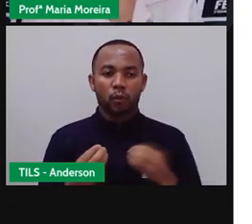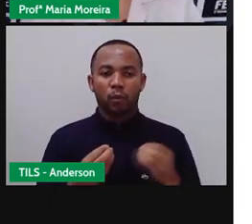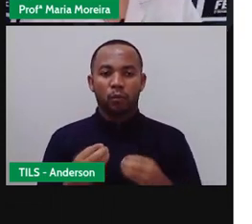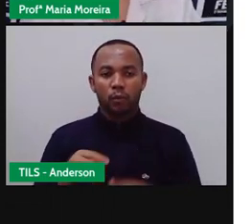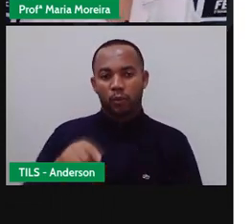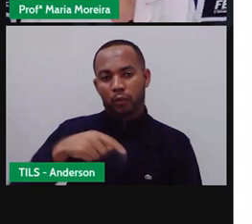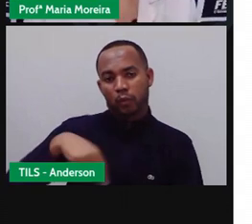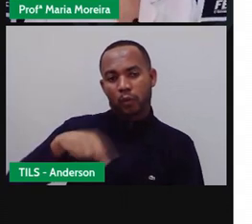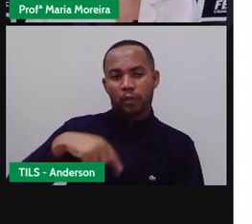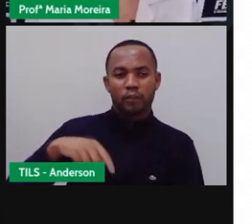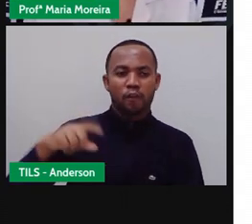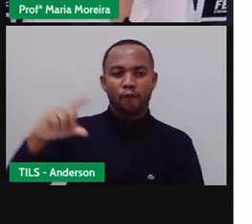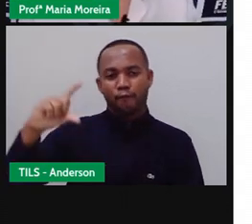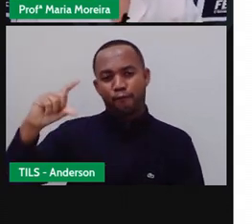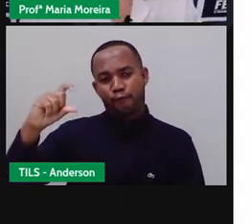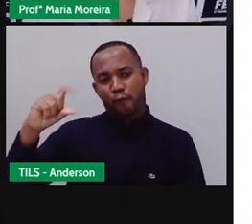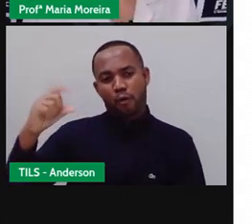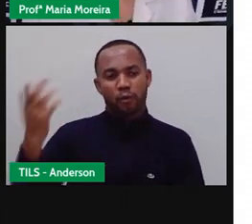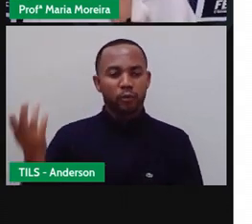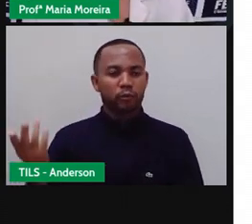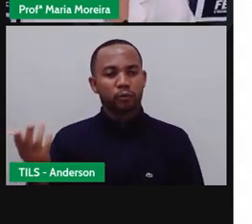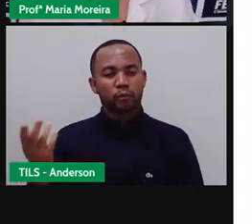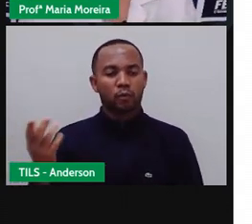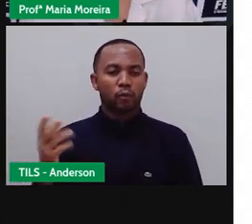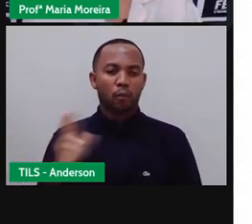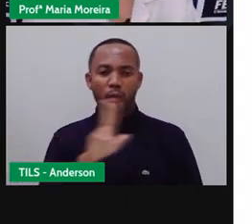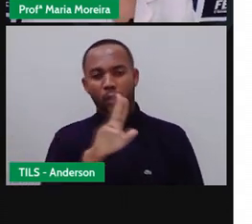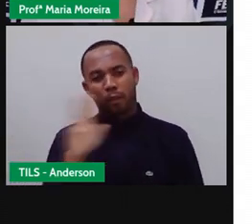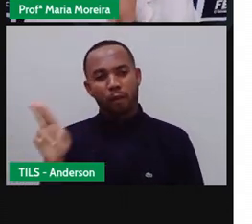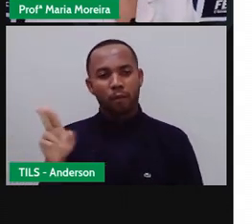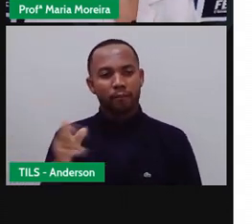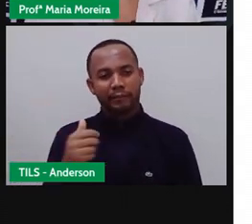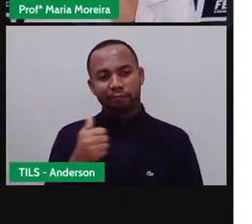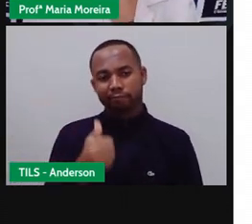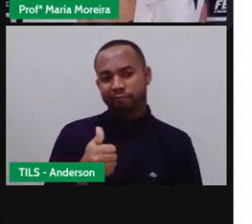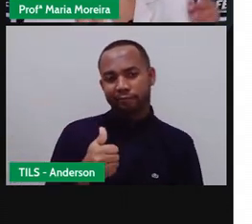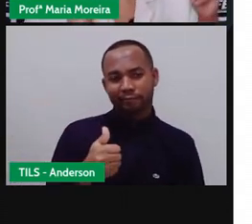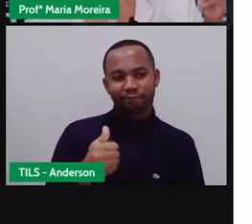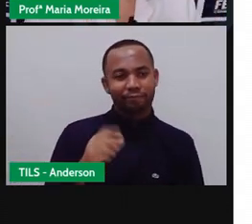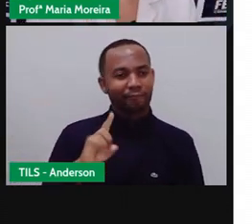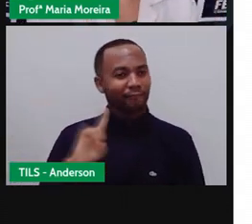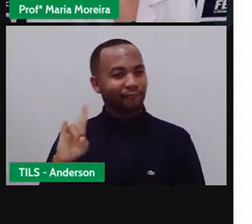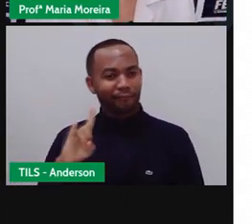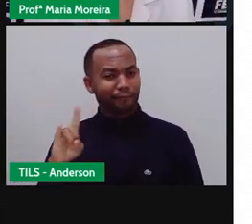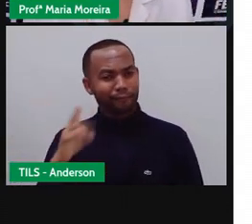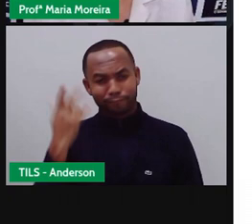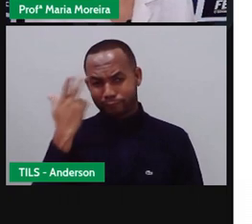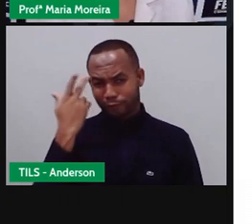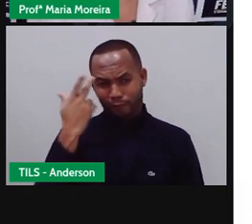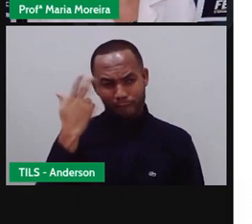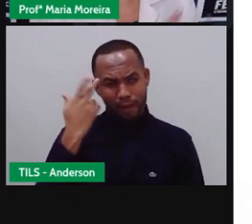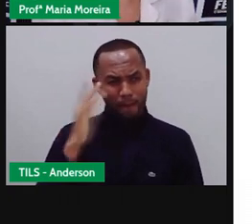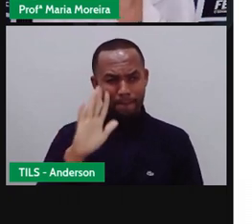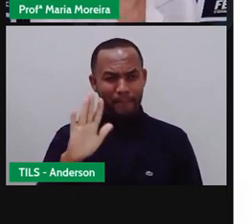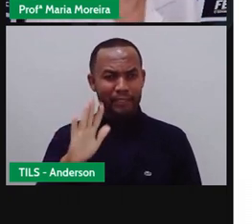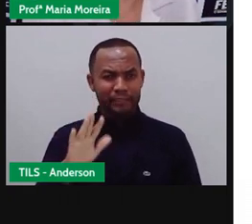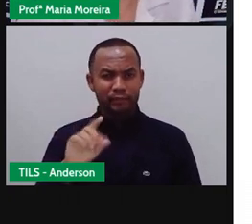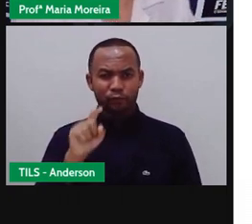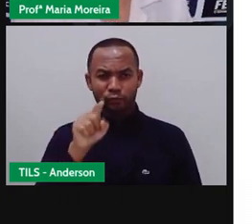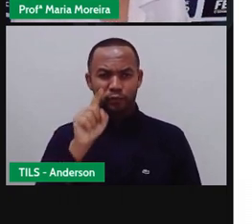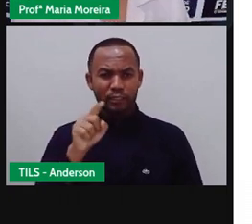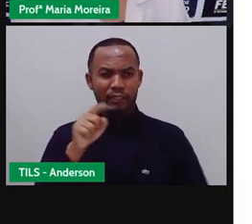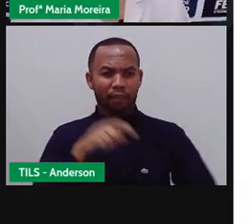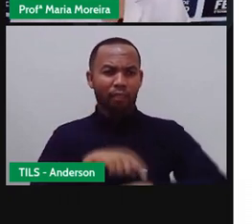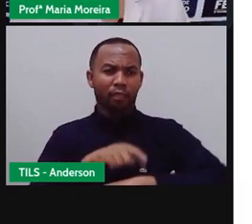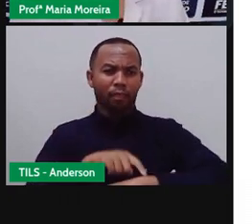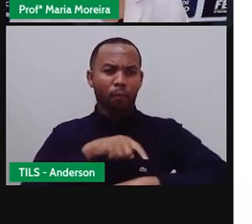atualiza com a foto, com o post, com o comentário, uma curtida. Então, você vai lá, atualiza, mostra que está bacana, o que fez de bacana